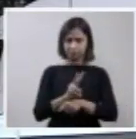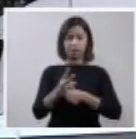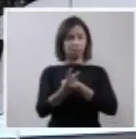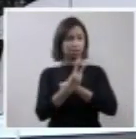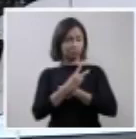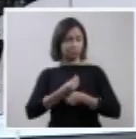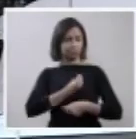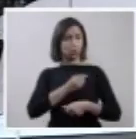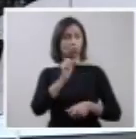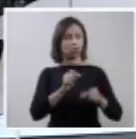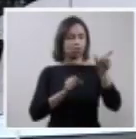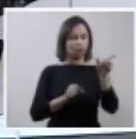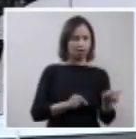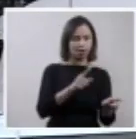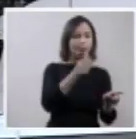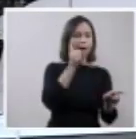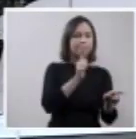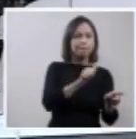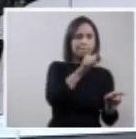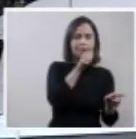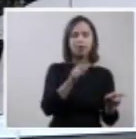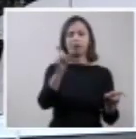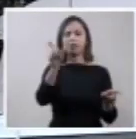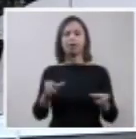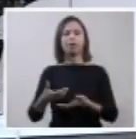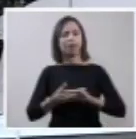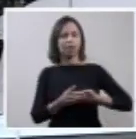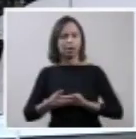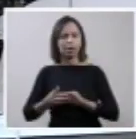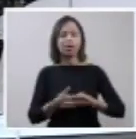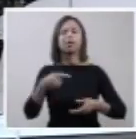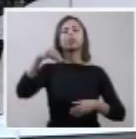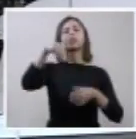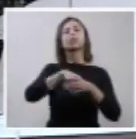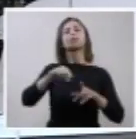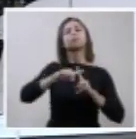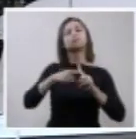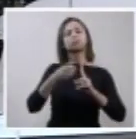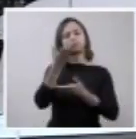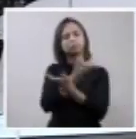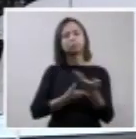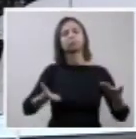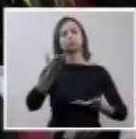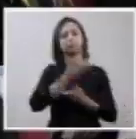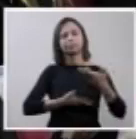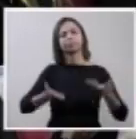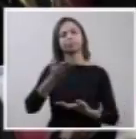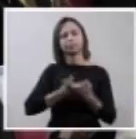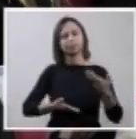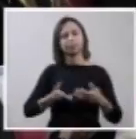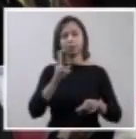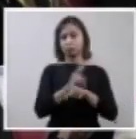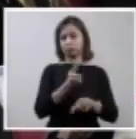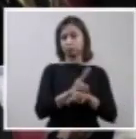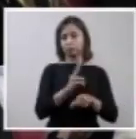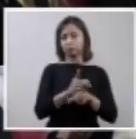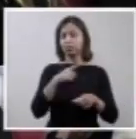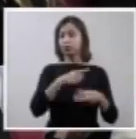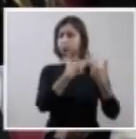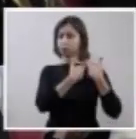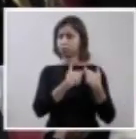a mãe, o bebê, em gestação. Isto implica identificar, como tarefa que é nossa, da saúde,